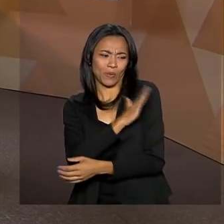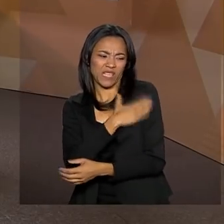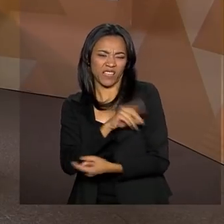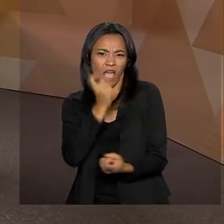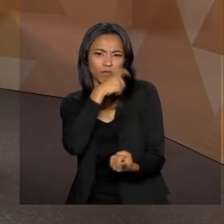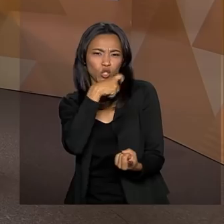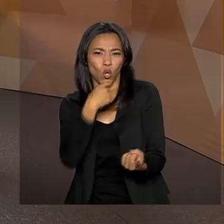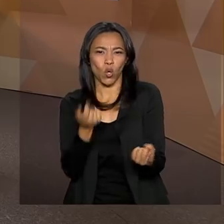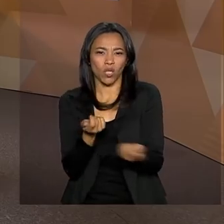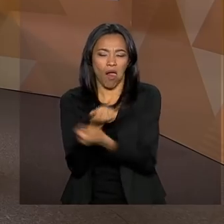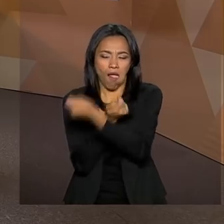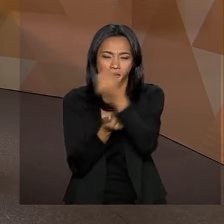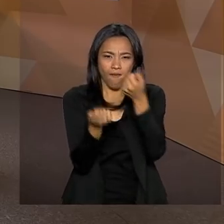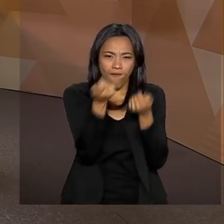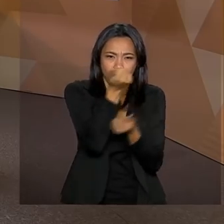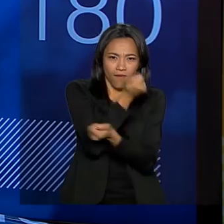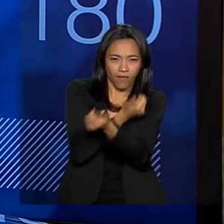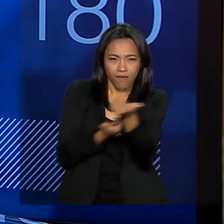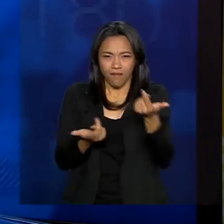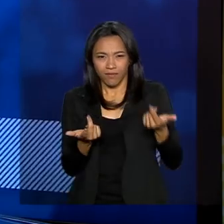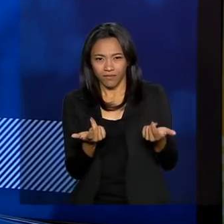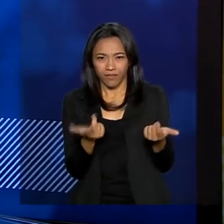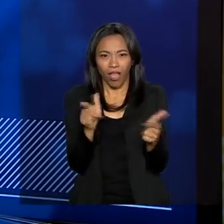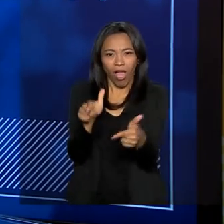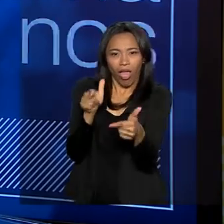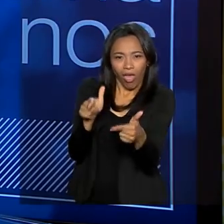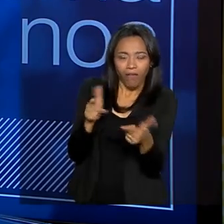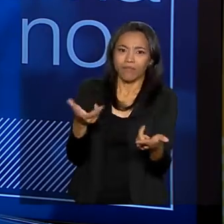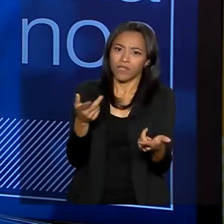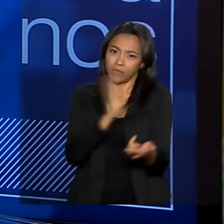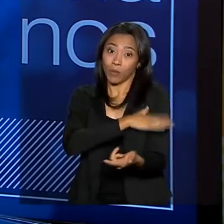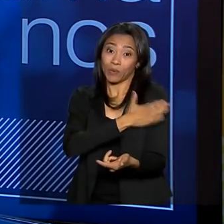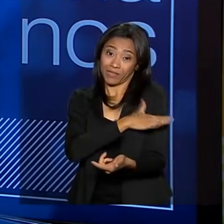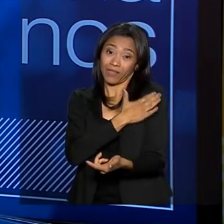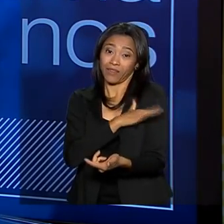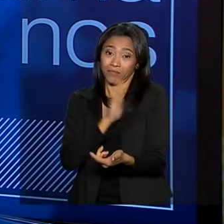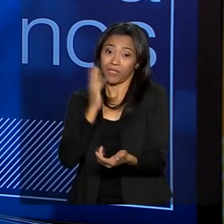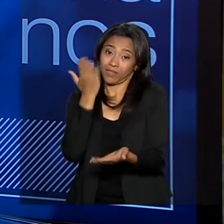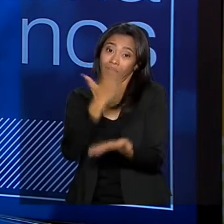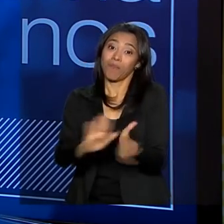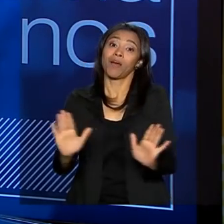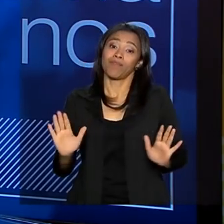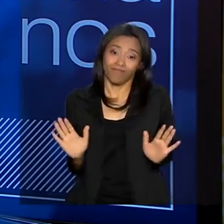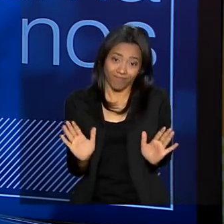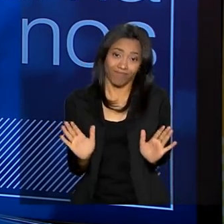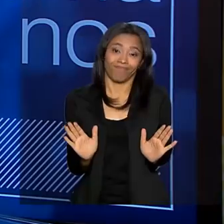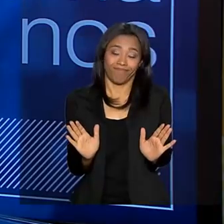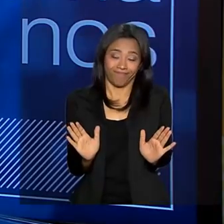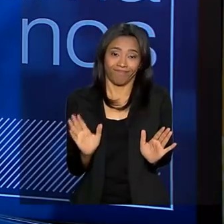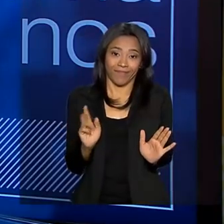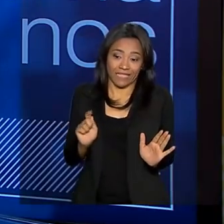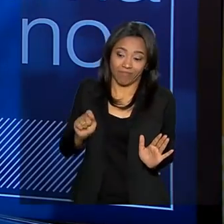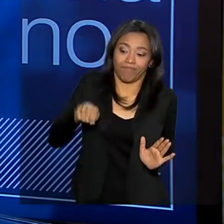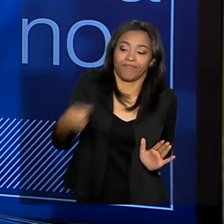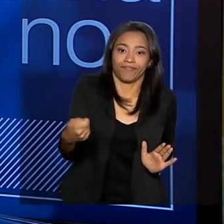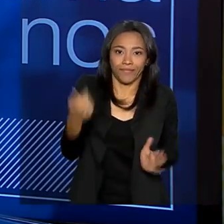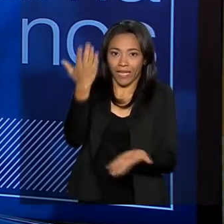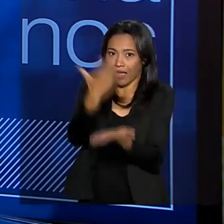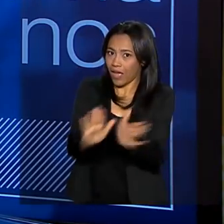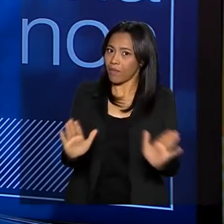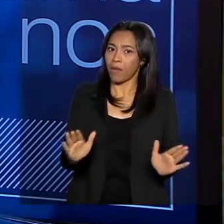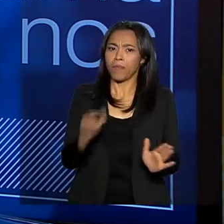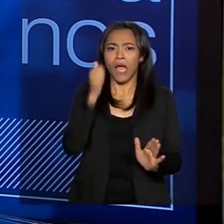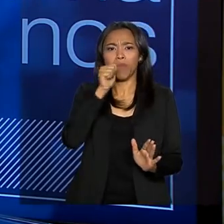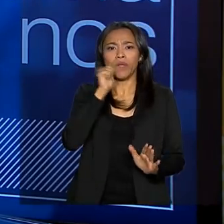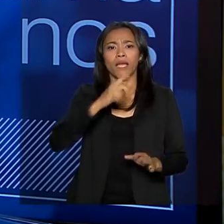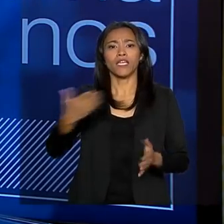mentiroso, enganador, trapaceiro, que esse preconceito tem que acabar, esse estigma tem que acabar no Brasil. Mulheres ciganas não chegam na